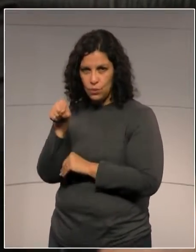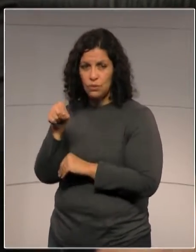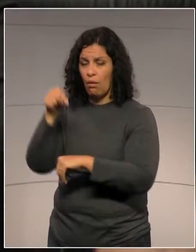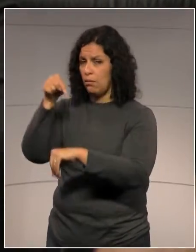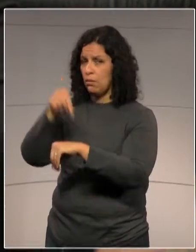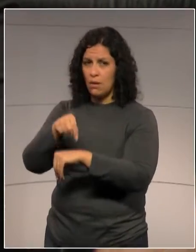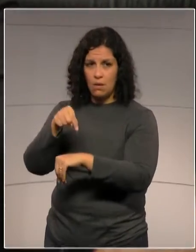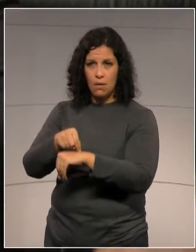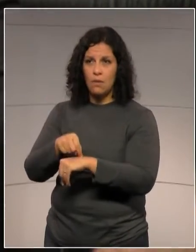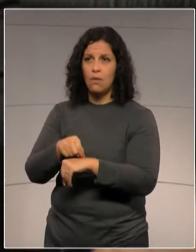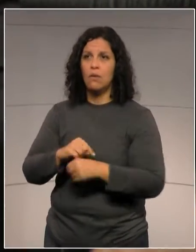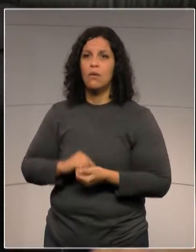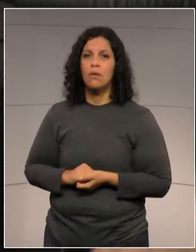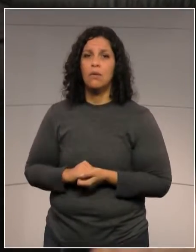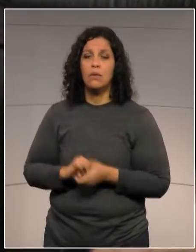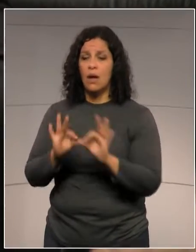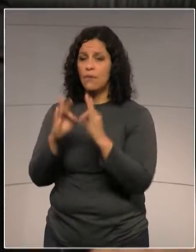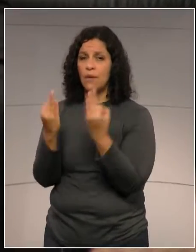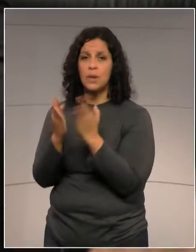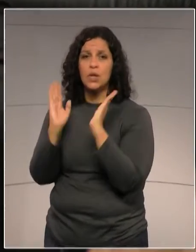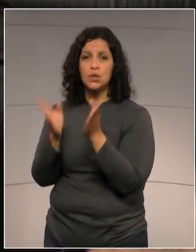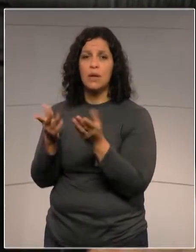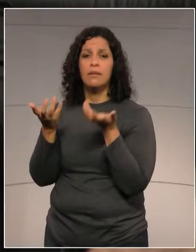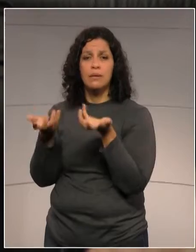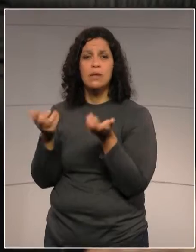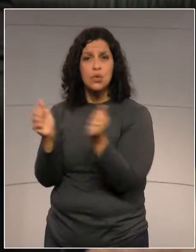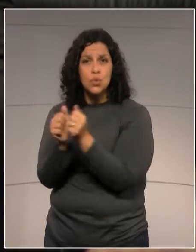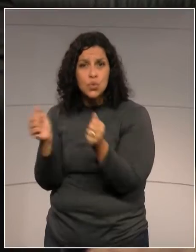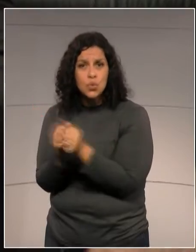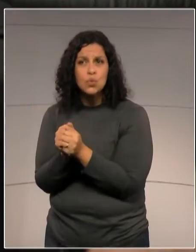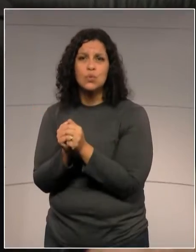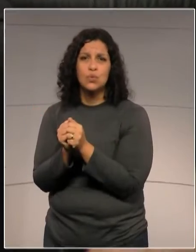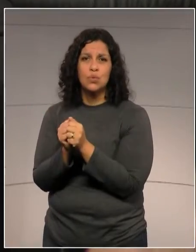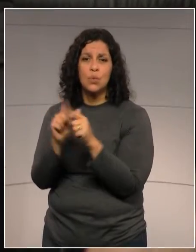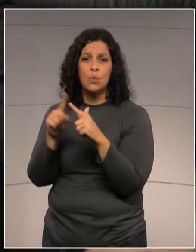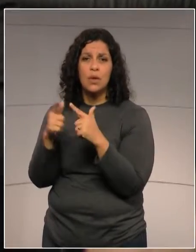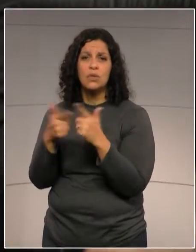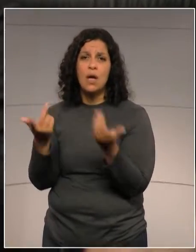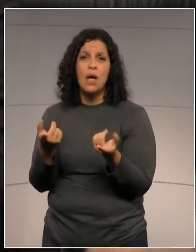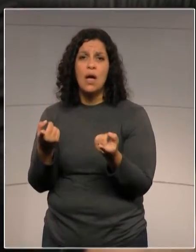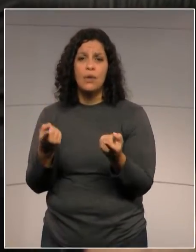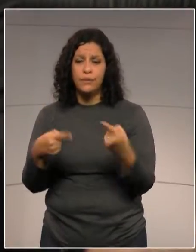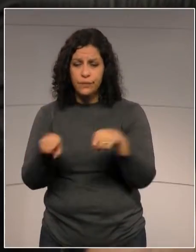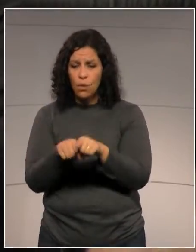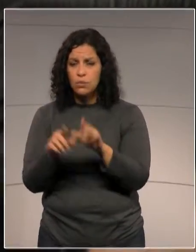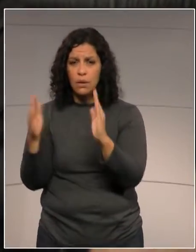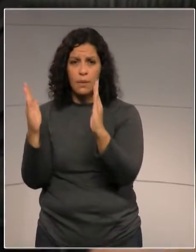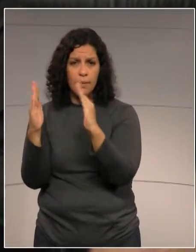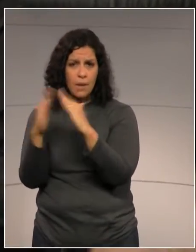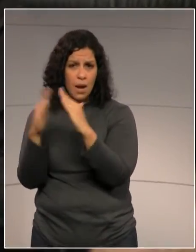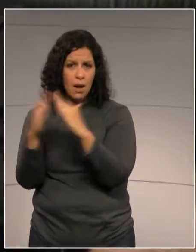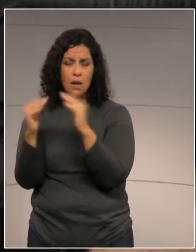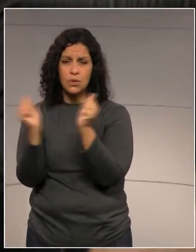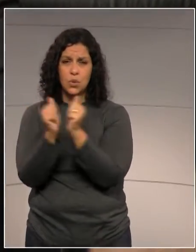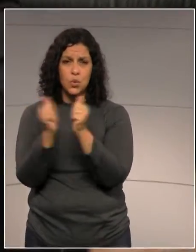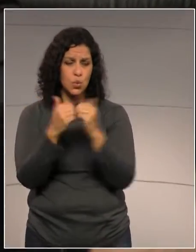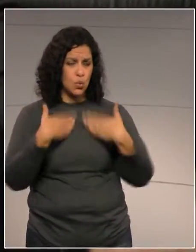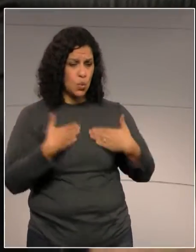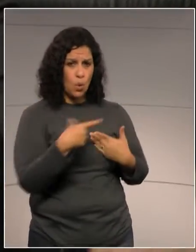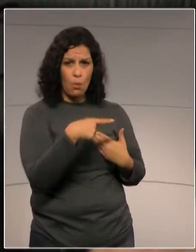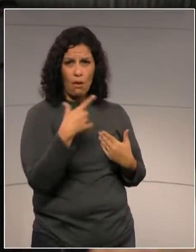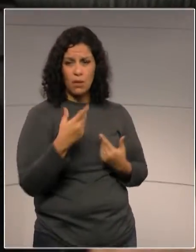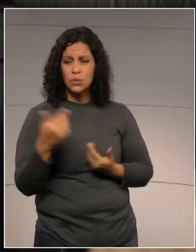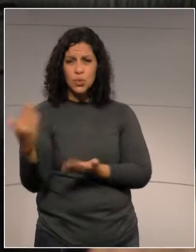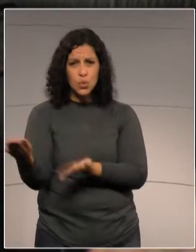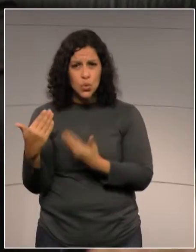nesse momento, a família já queria ir junto para retornar com o corpo para ser velado. E